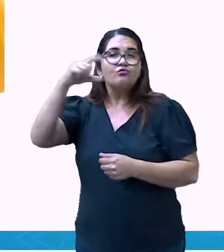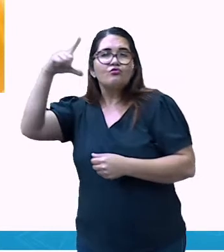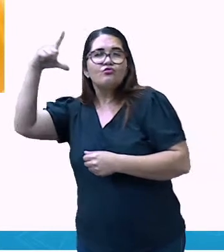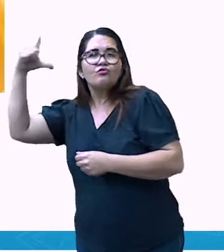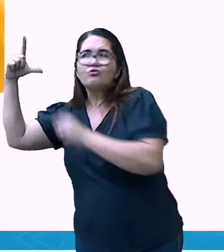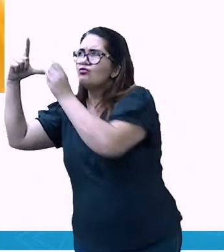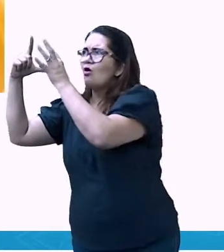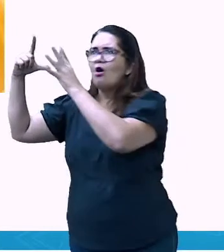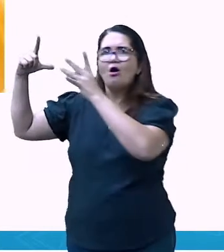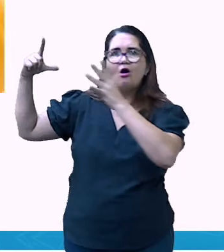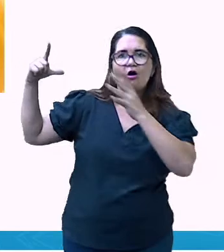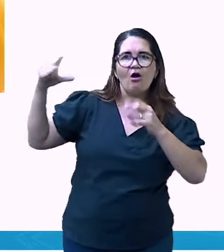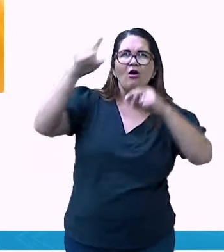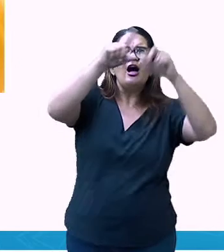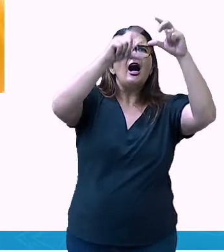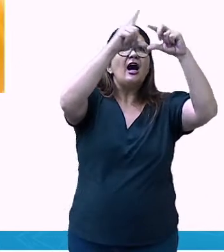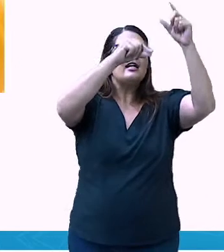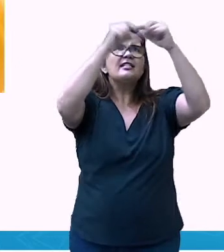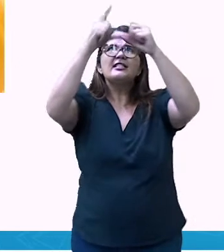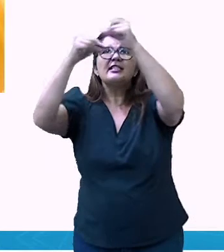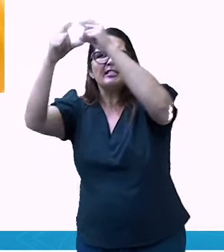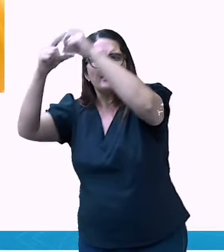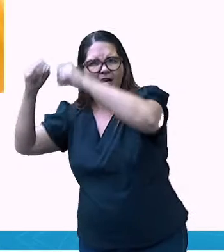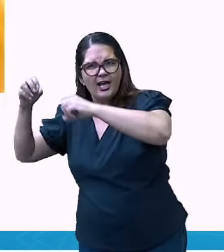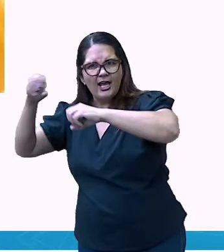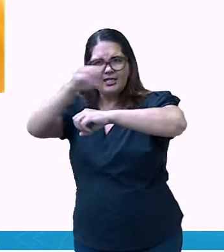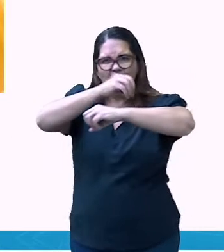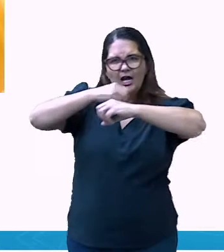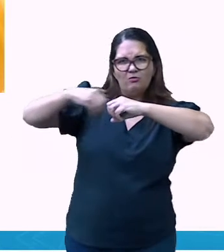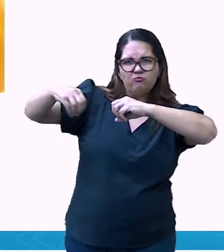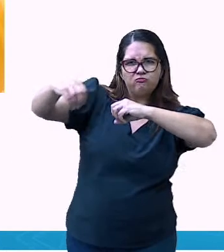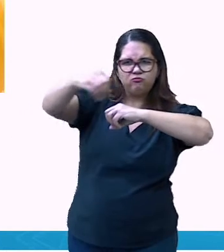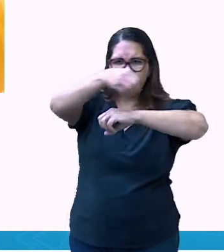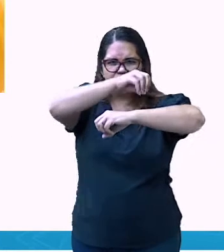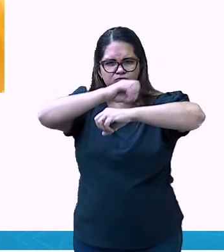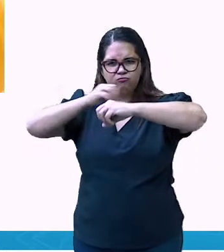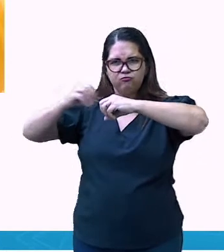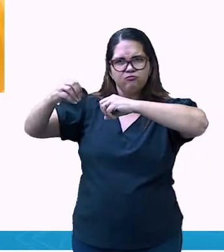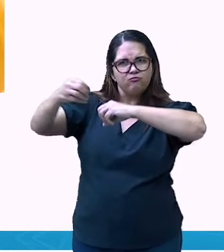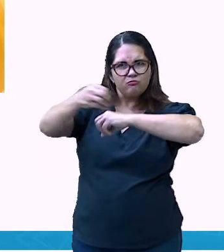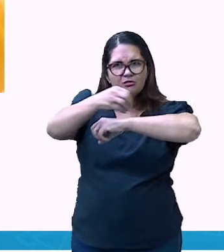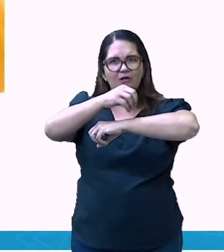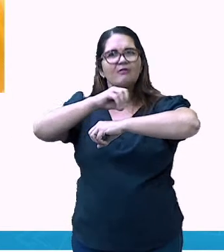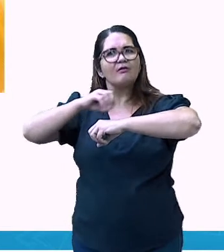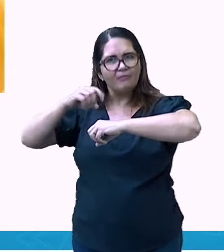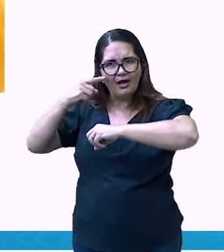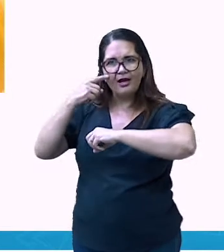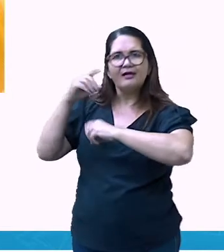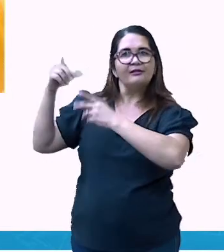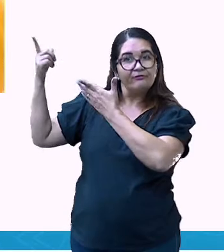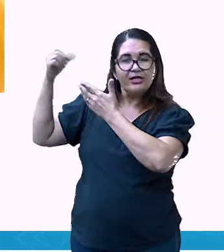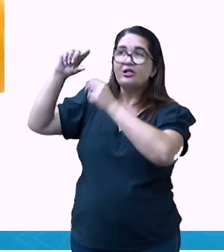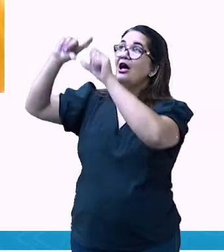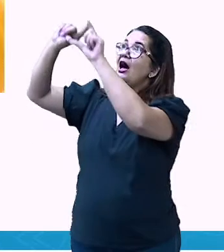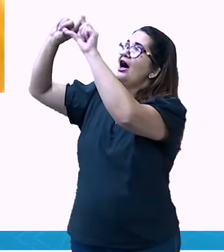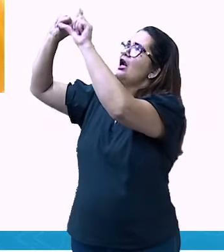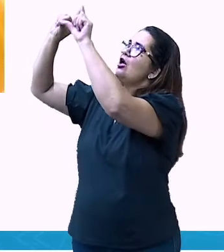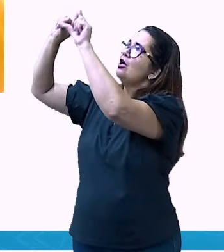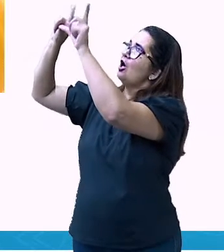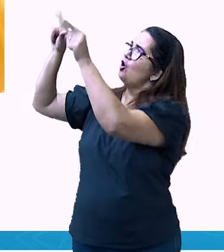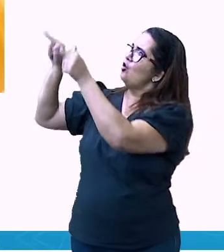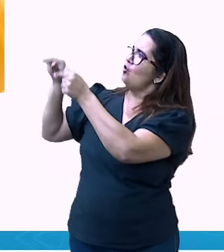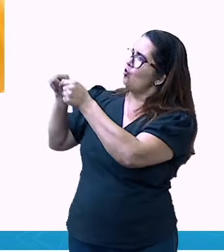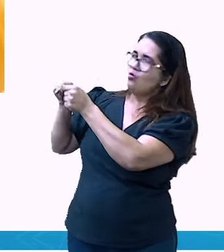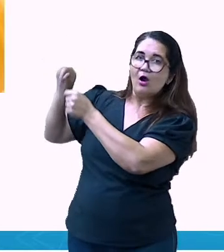constelações, as estrelas. A gente tem aí um exemplo do Cruzeiro do Sul, que as estrelas, elas formam uma